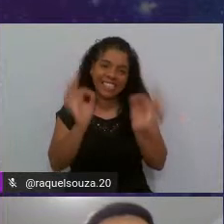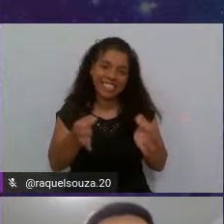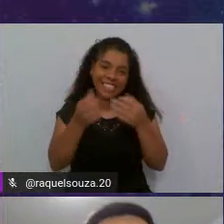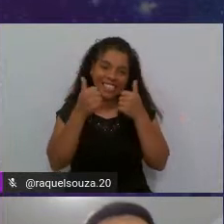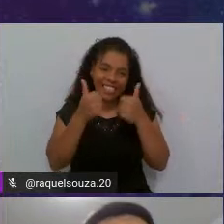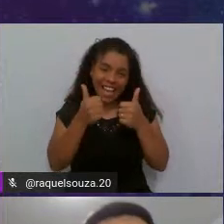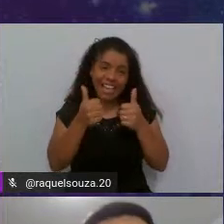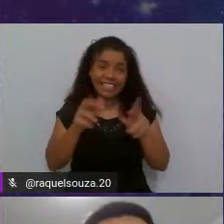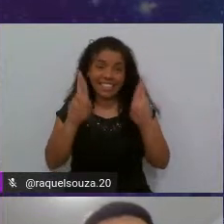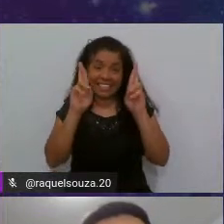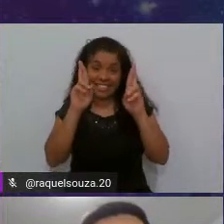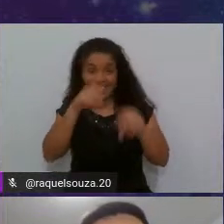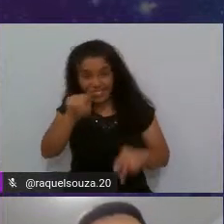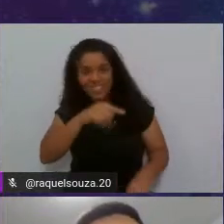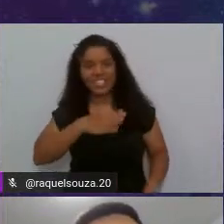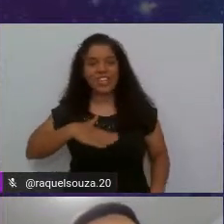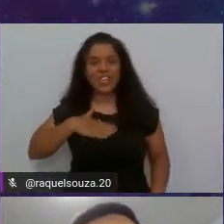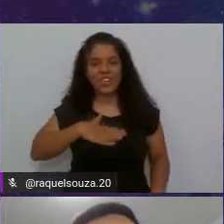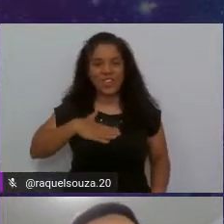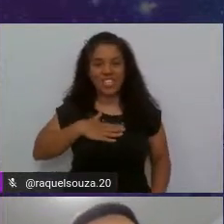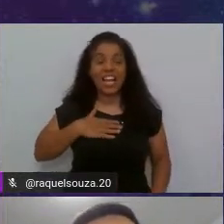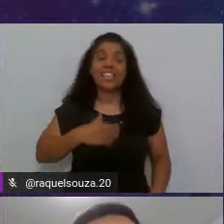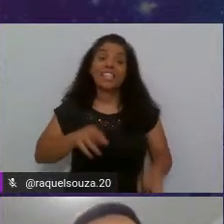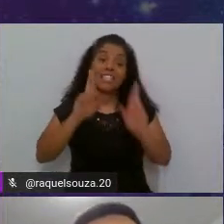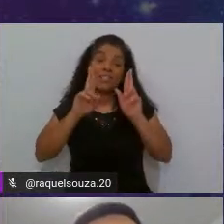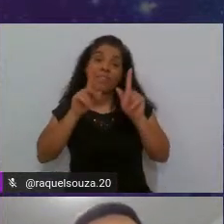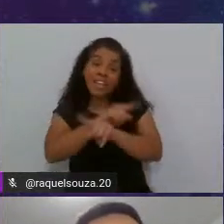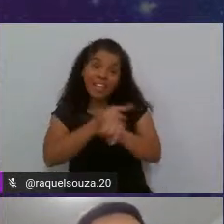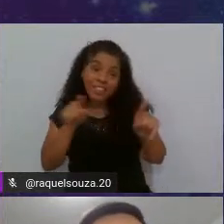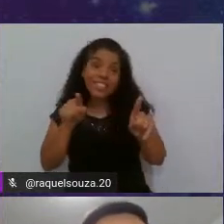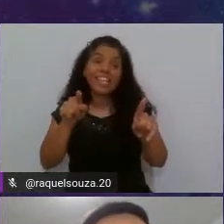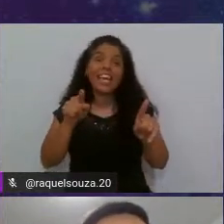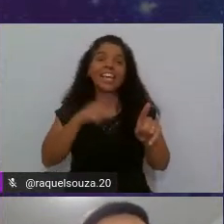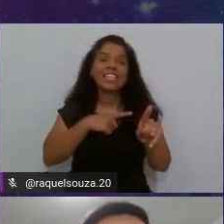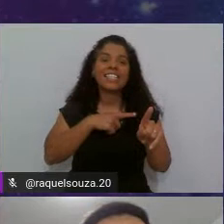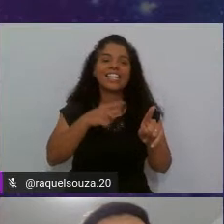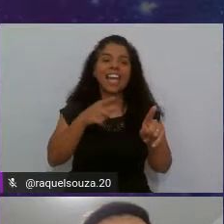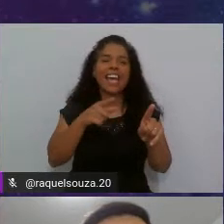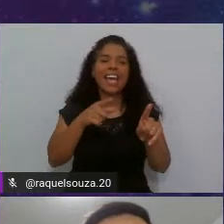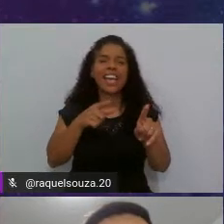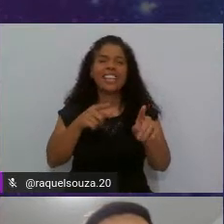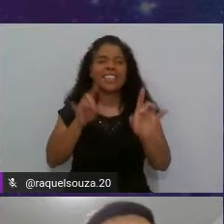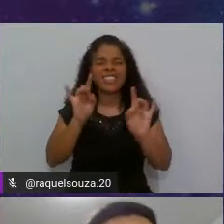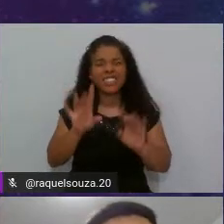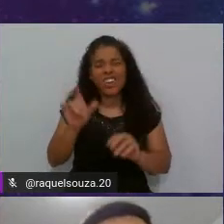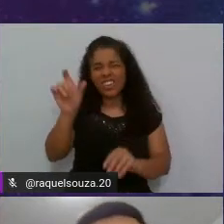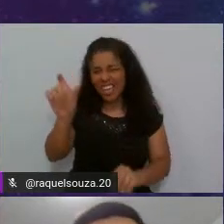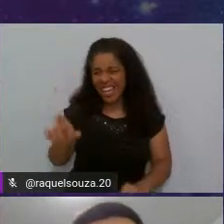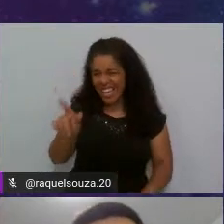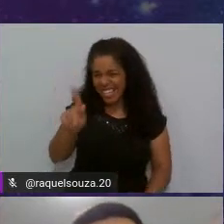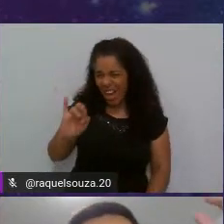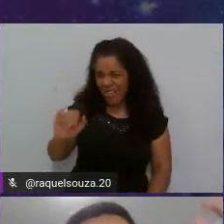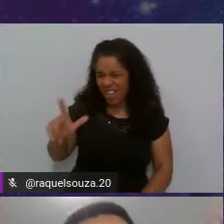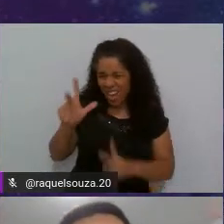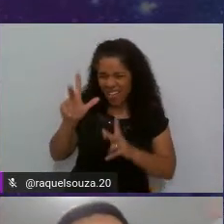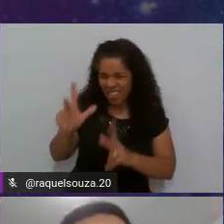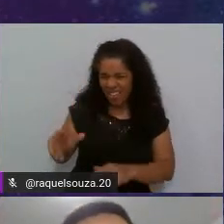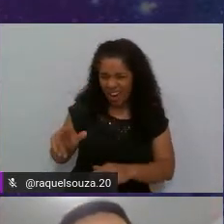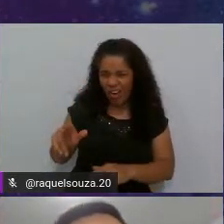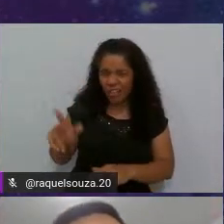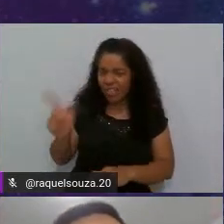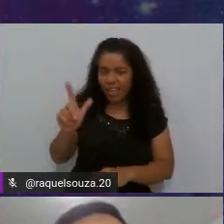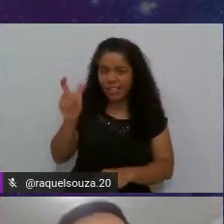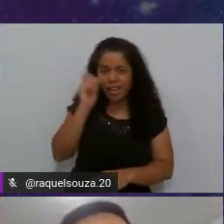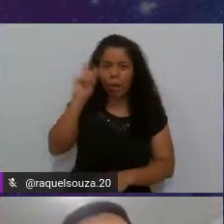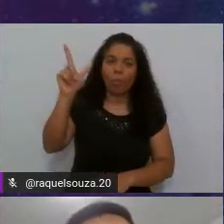Espero que vocês tenham gostado, espero que vocês deixem de ser o Gabriel, que ainda não teve o estalo